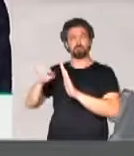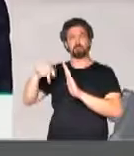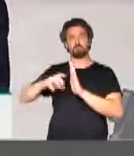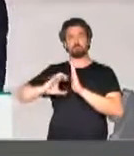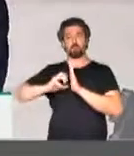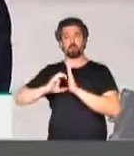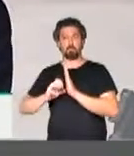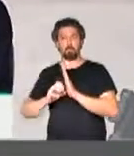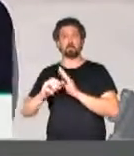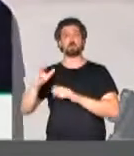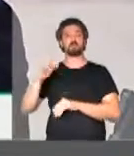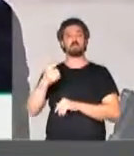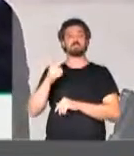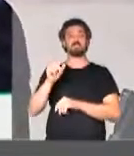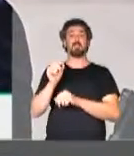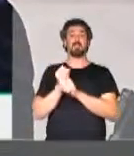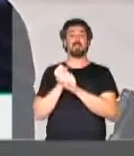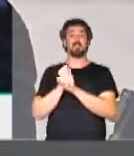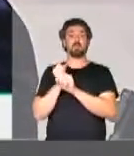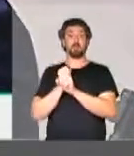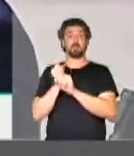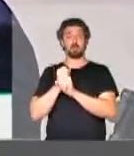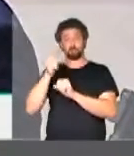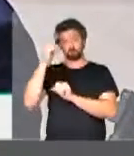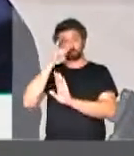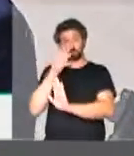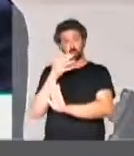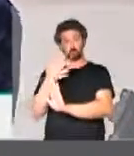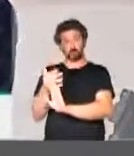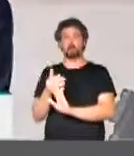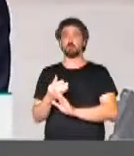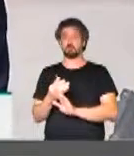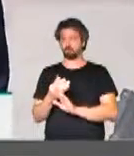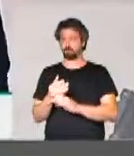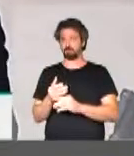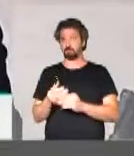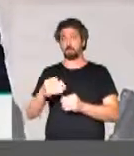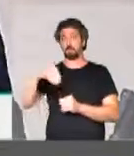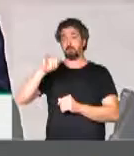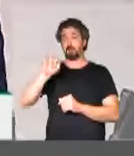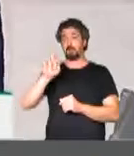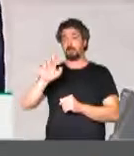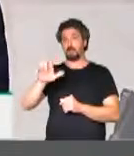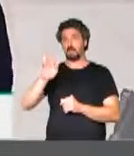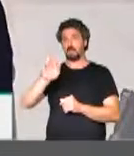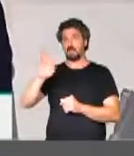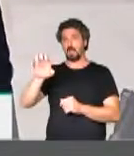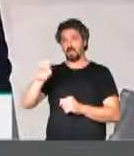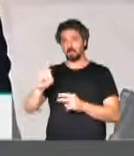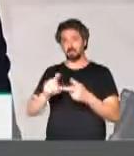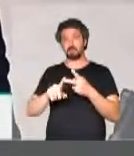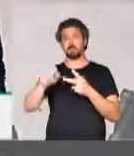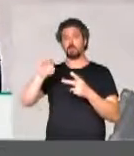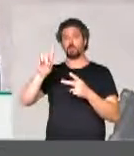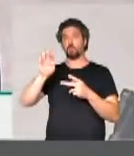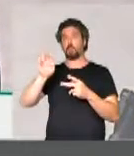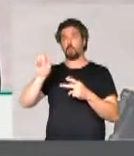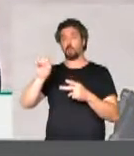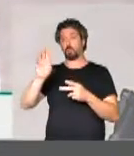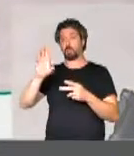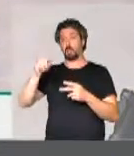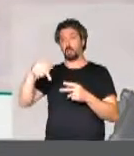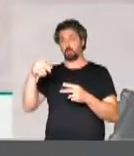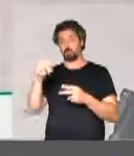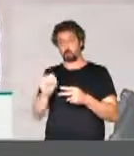que é um partido de mais de 70 anos de história, que o partido de Miguel Arraes, o partido de Eduardo Campos. No